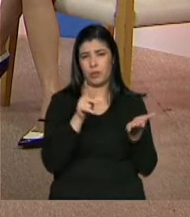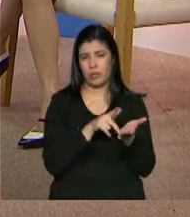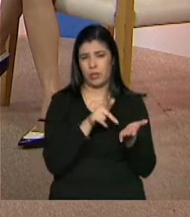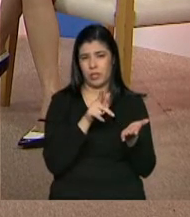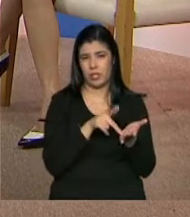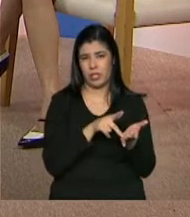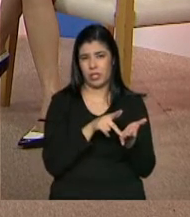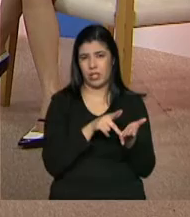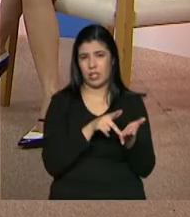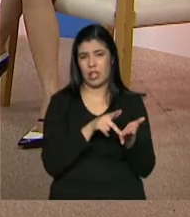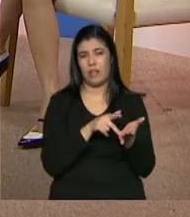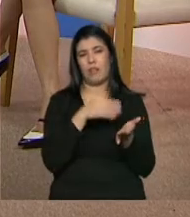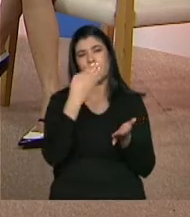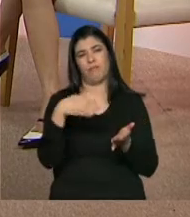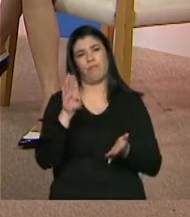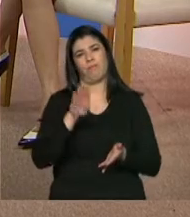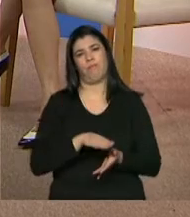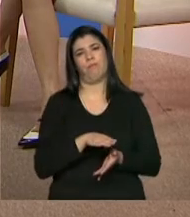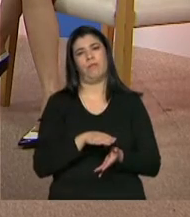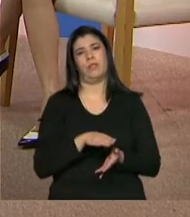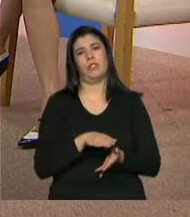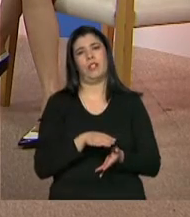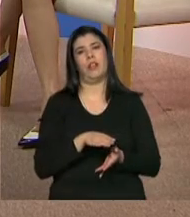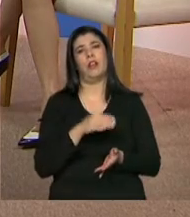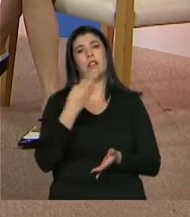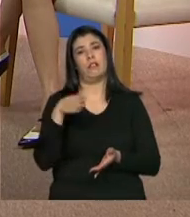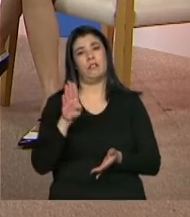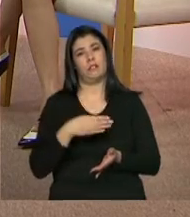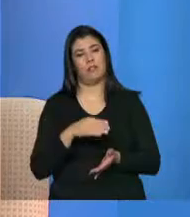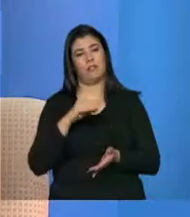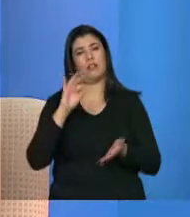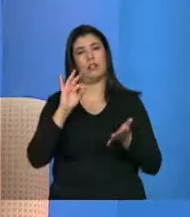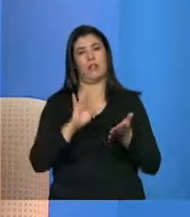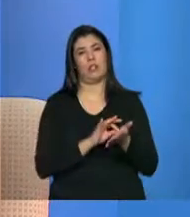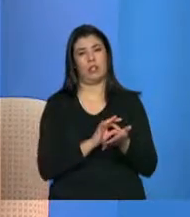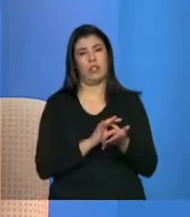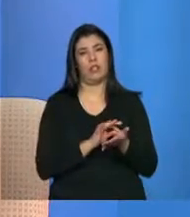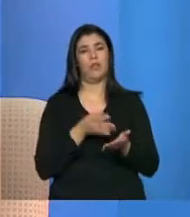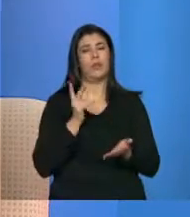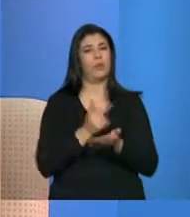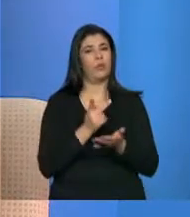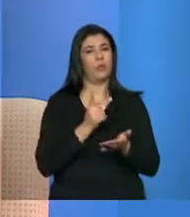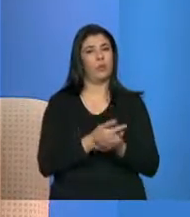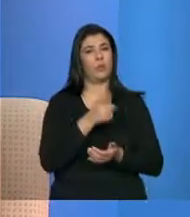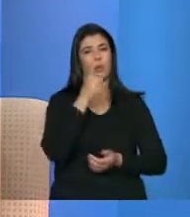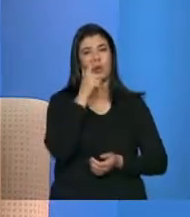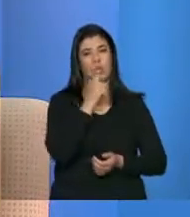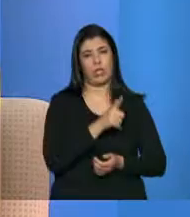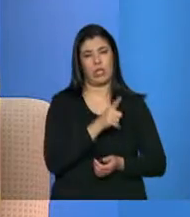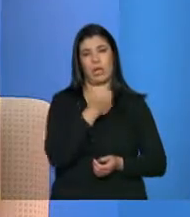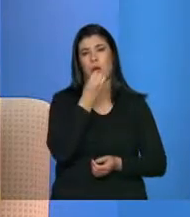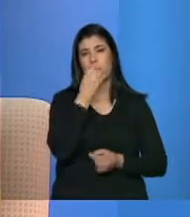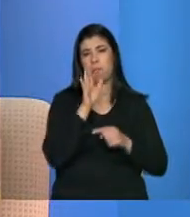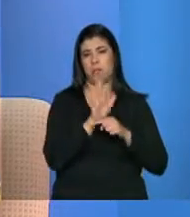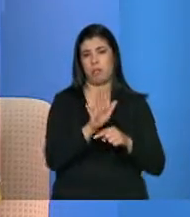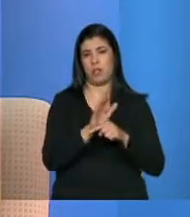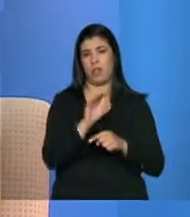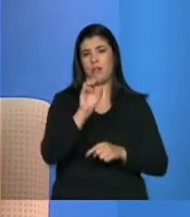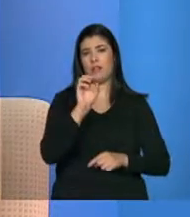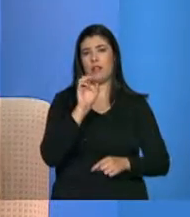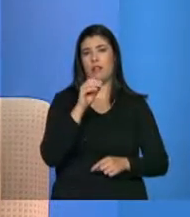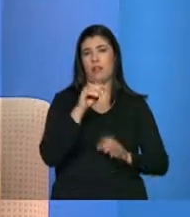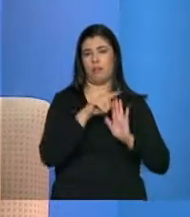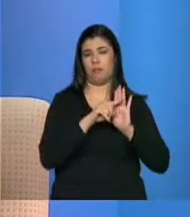cadastro, não dos benefícios, né? Exclui do cadastro. Para que, na hora de uma concessão ou de uma revisão da